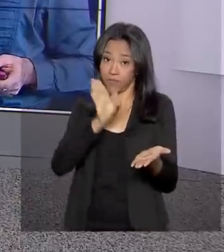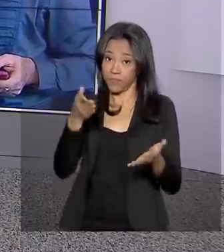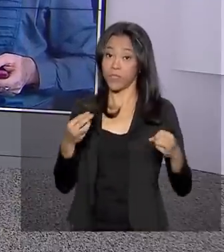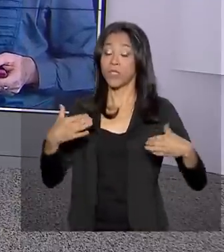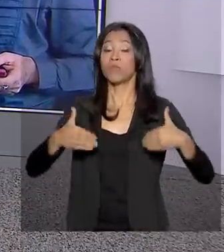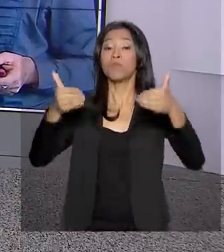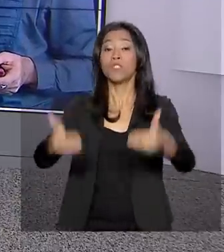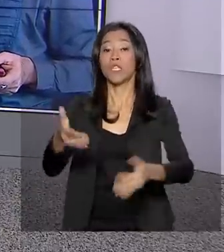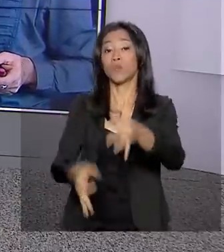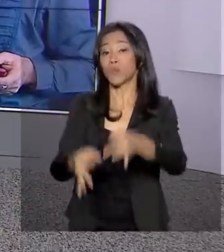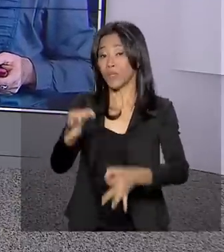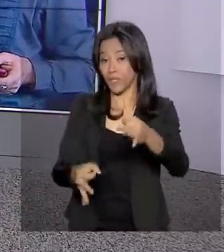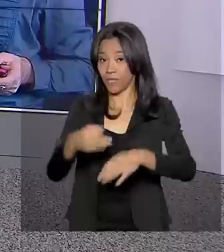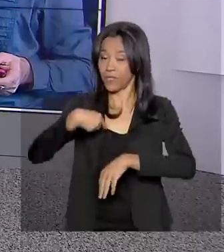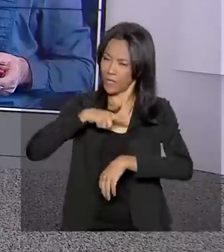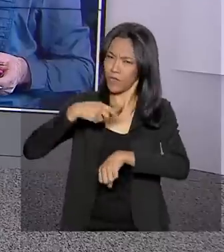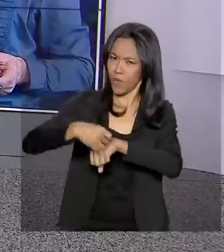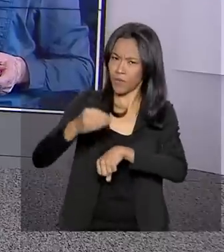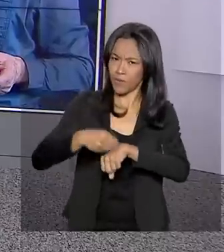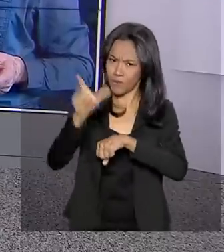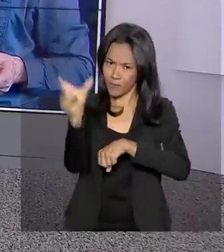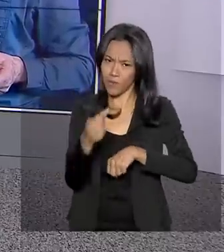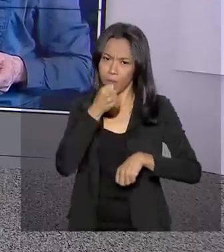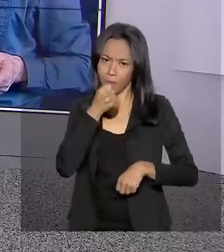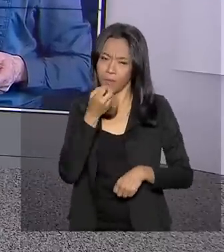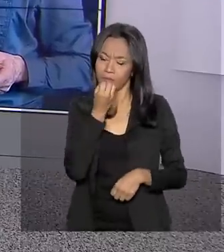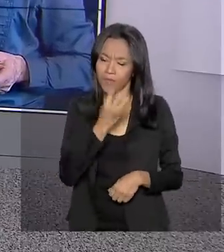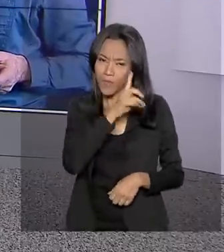pra gente é Cleide Lopes. Olá Cleide, muito bom dia pra você.